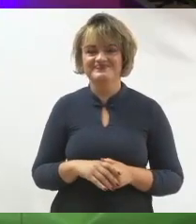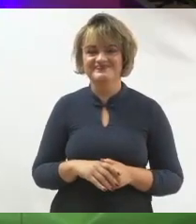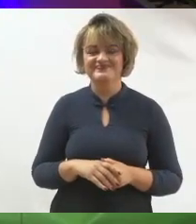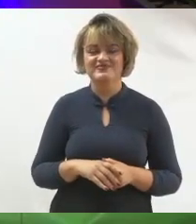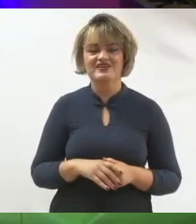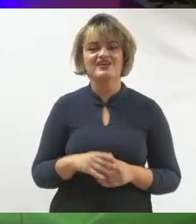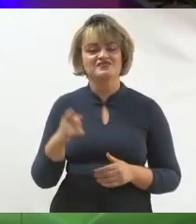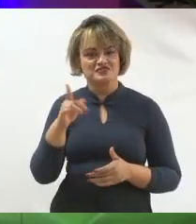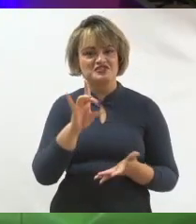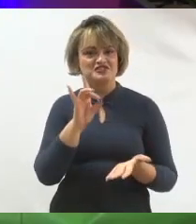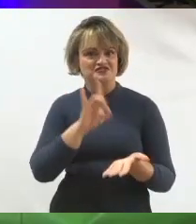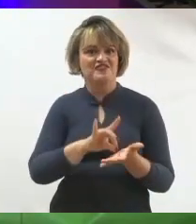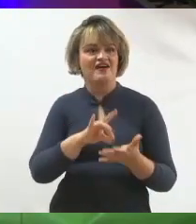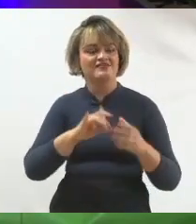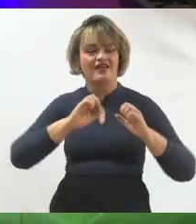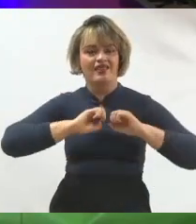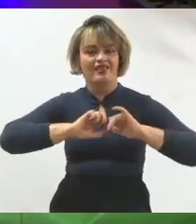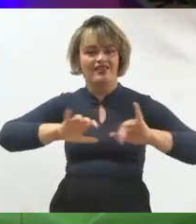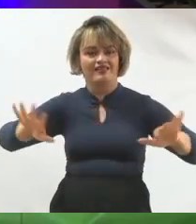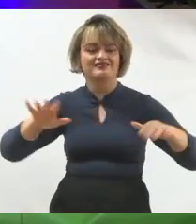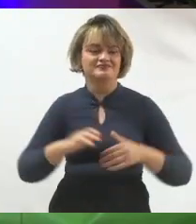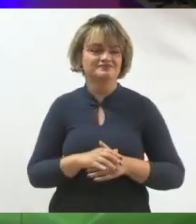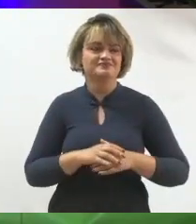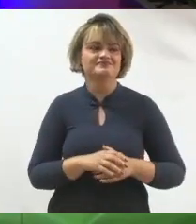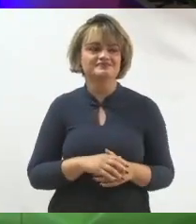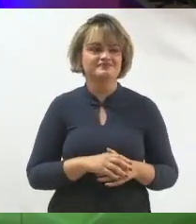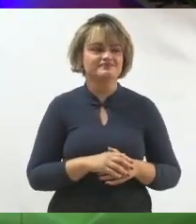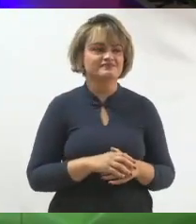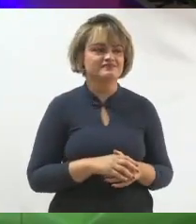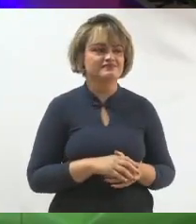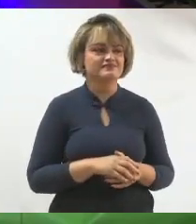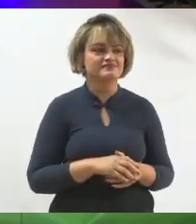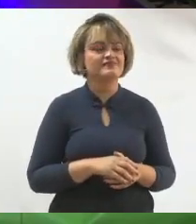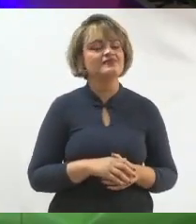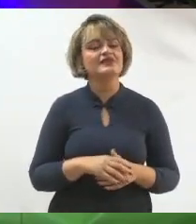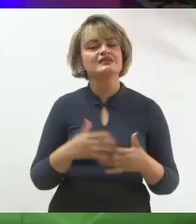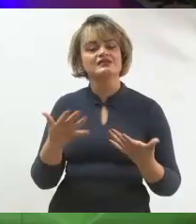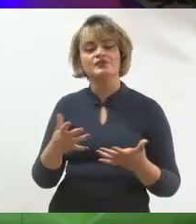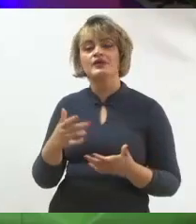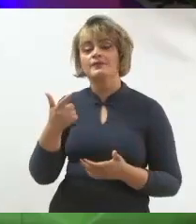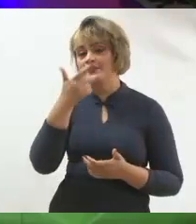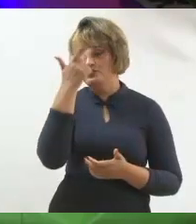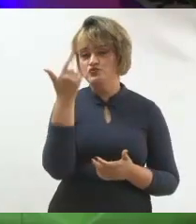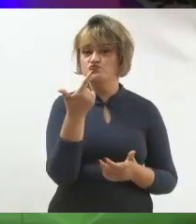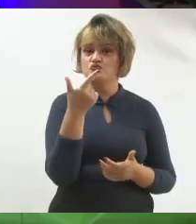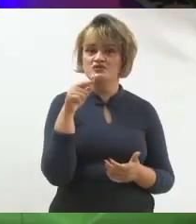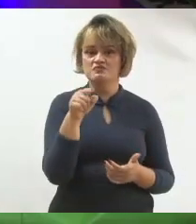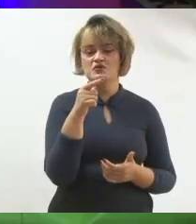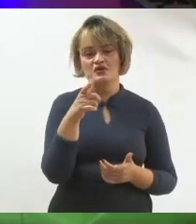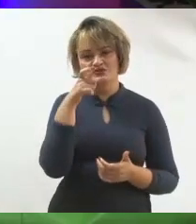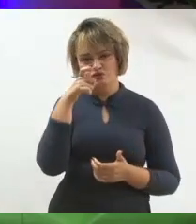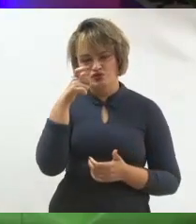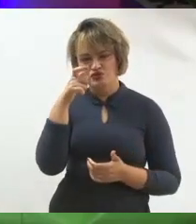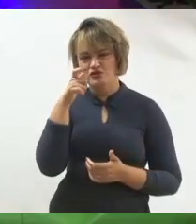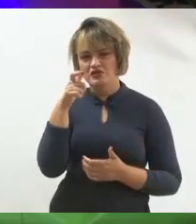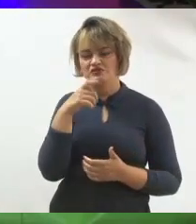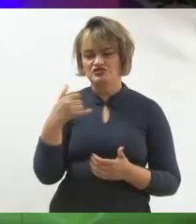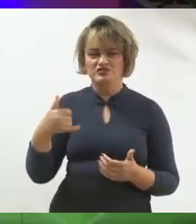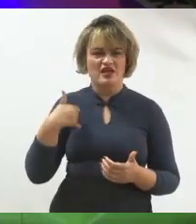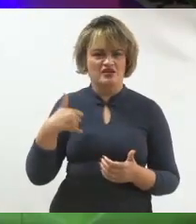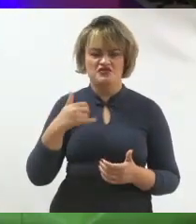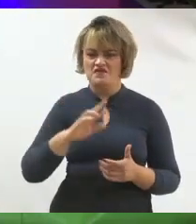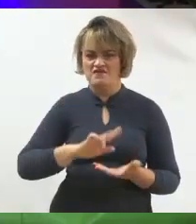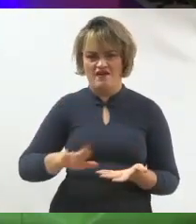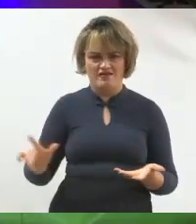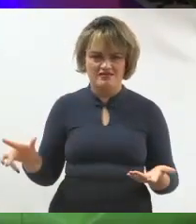compartilharam de verdade, seguiram o conselho aí. Então, vamos lá. 2 mil pessoas. Com certeza tem gente aqui de todas as idades. Tem